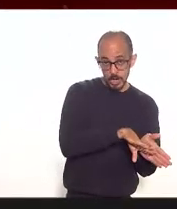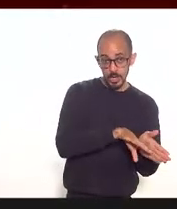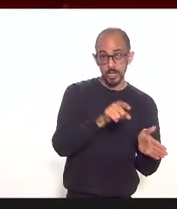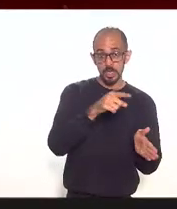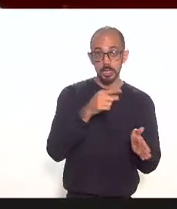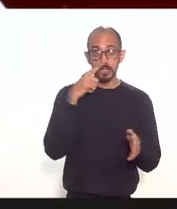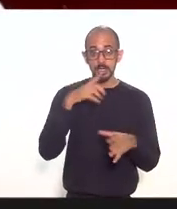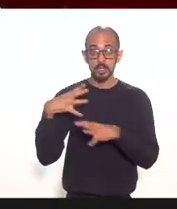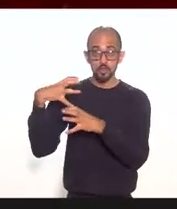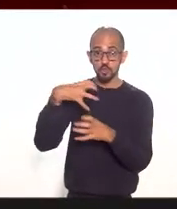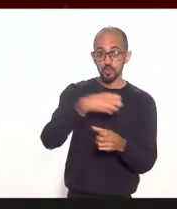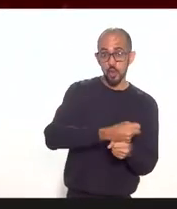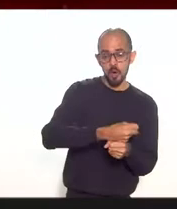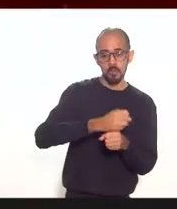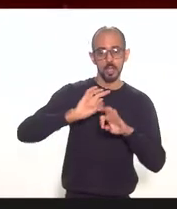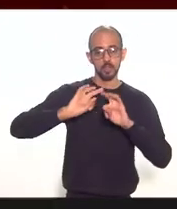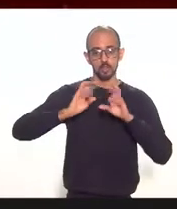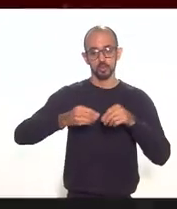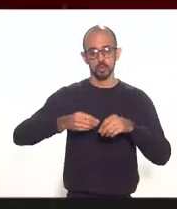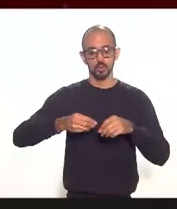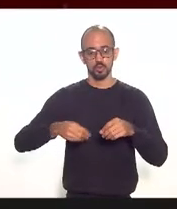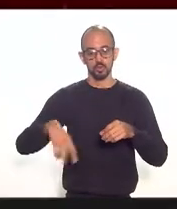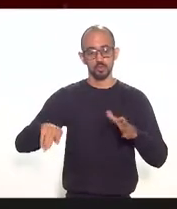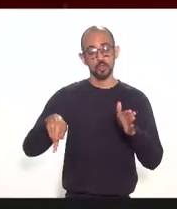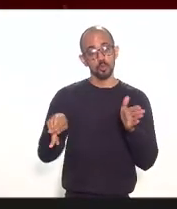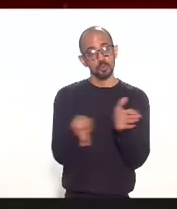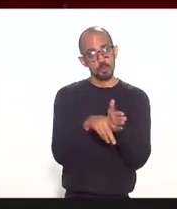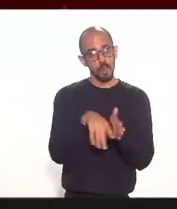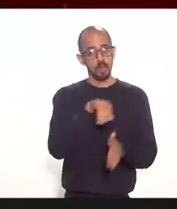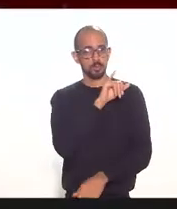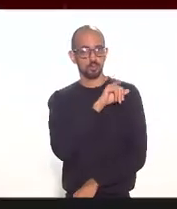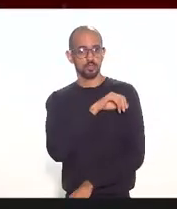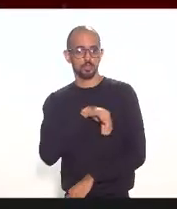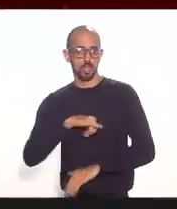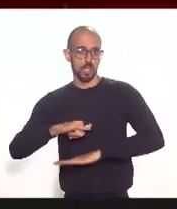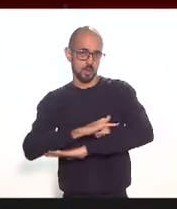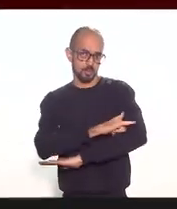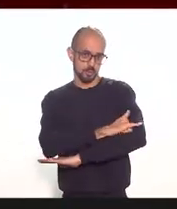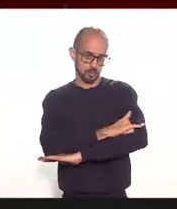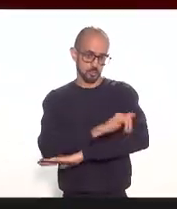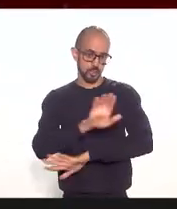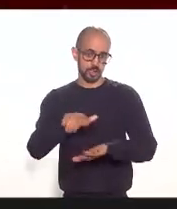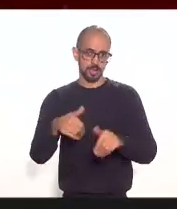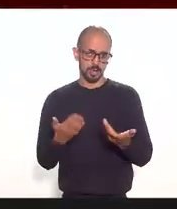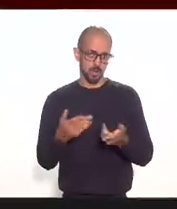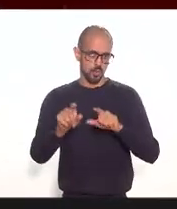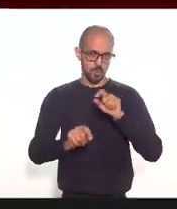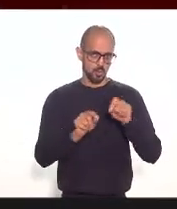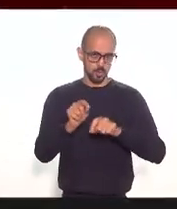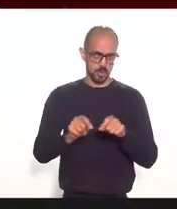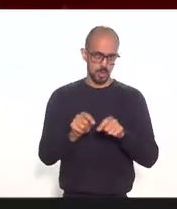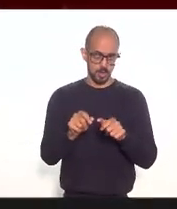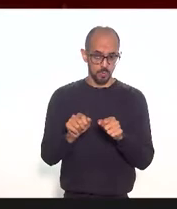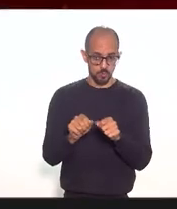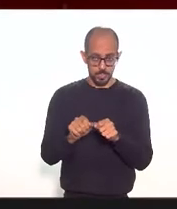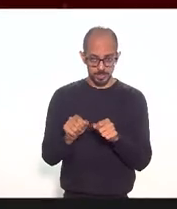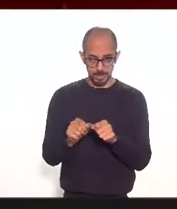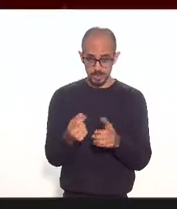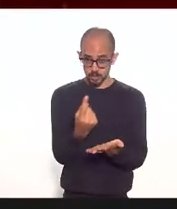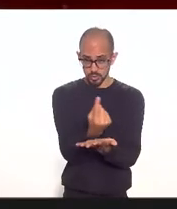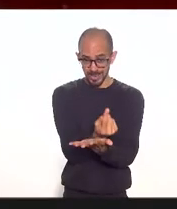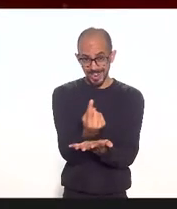no Rio ou nos seus próprios aeroportos então tratar isso isoladamente